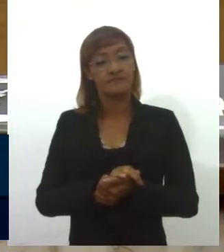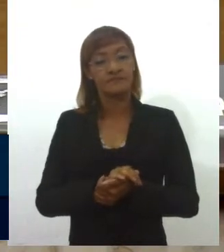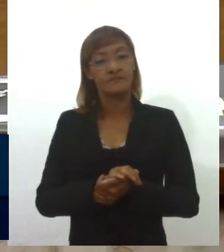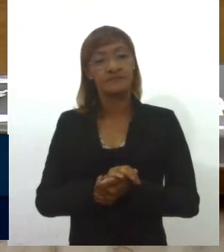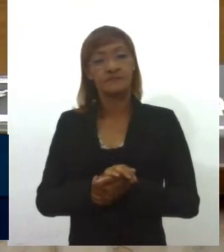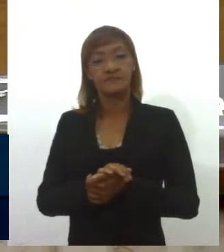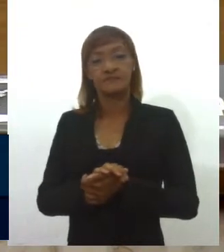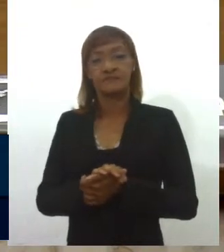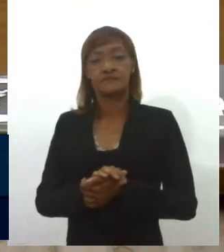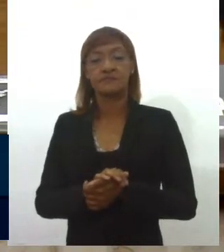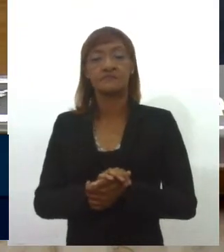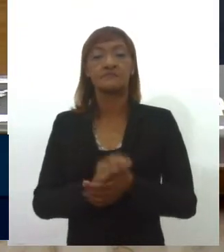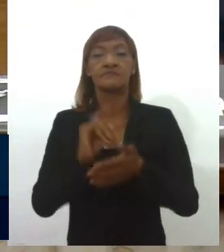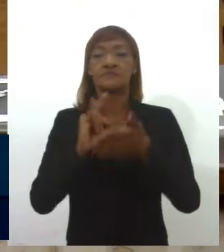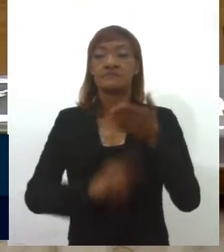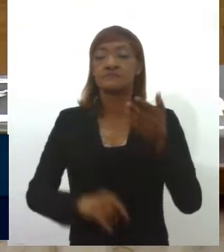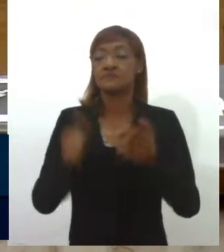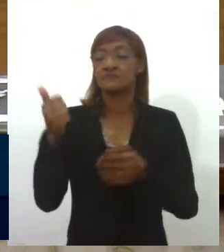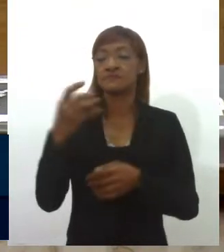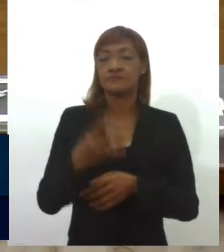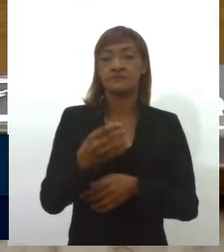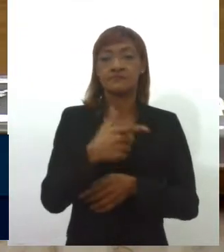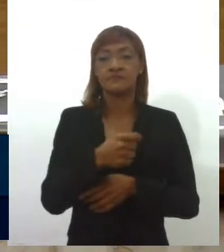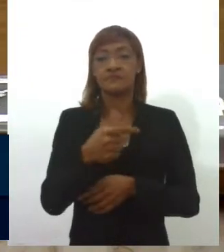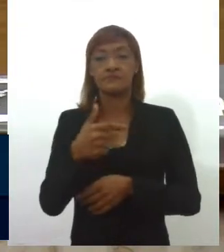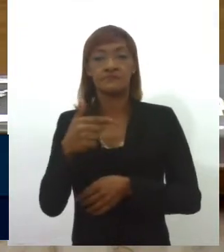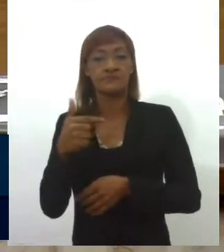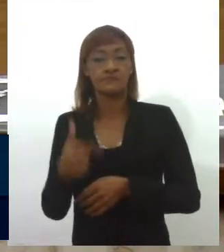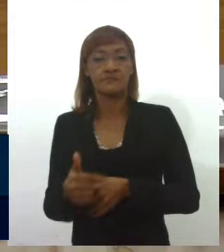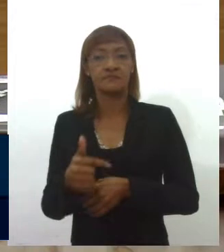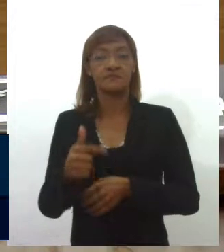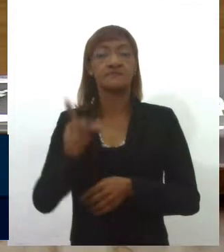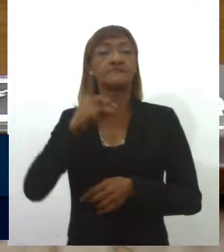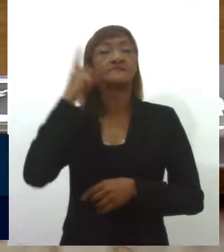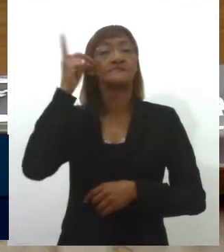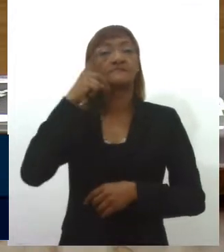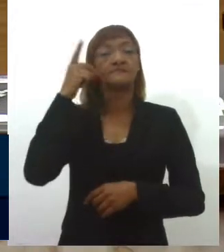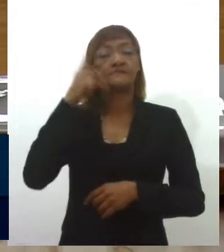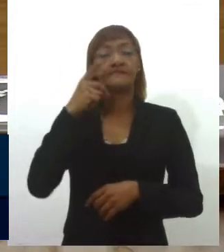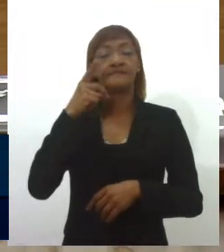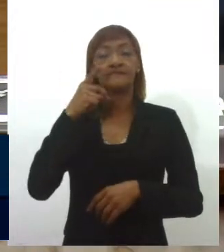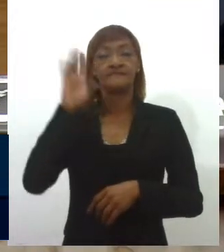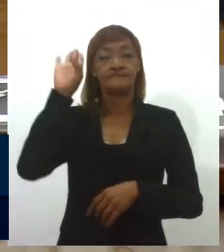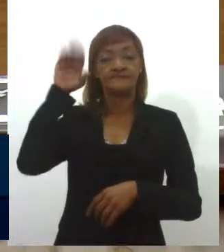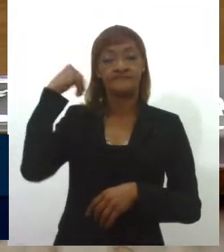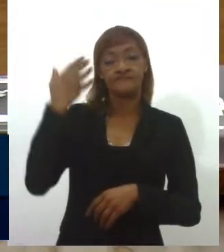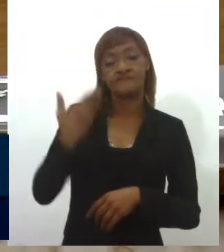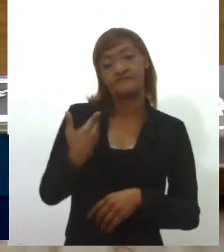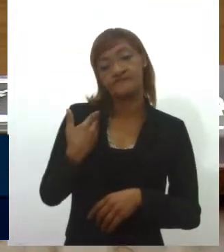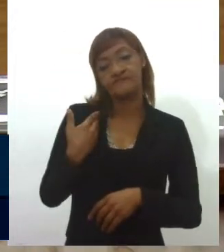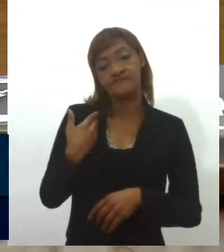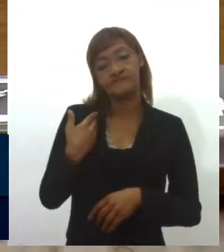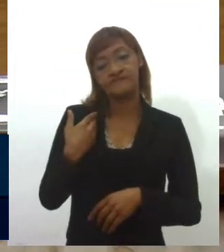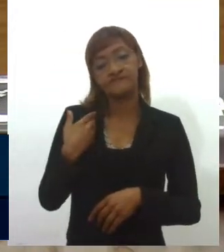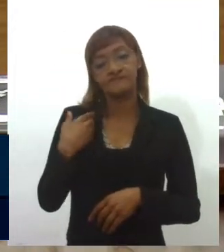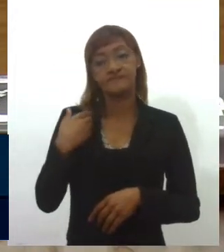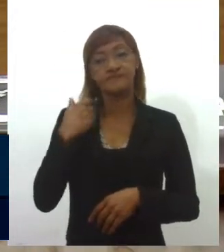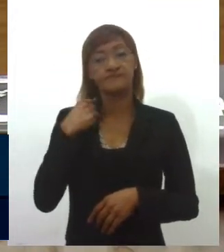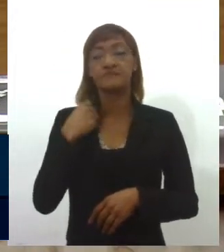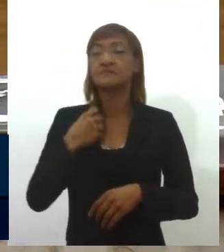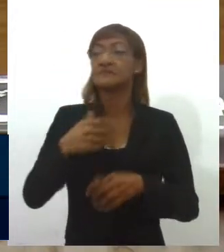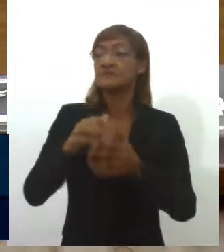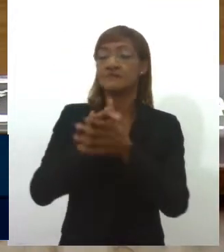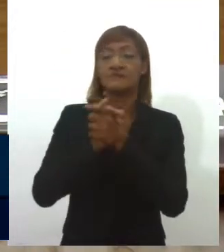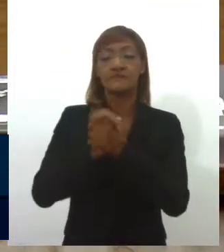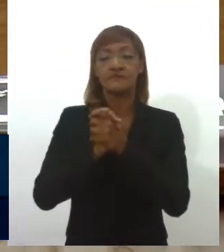Moção número 14-2022, de autoria da deputada Janie Mota. Moção de aplauso